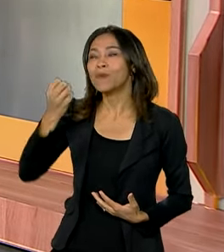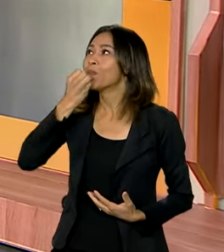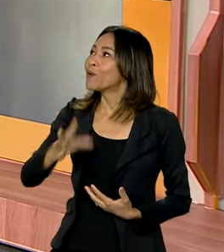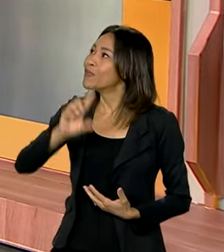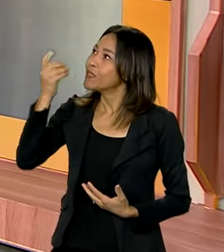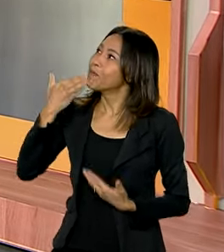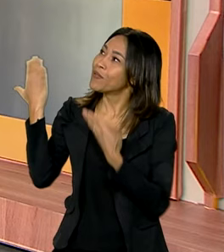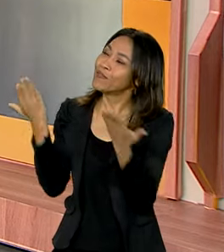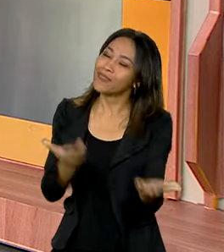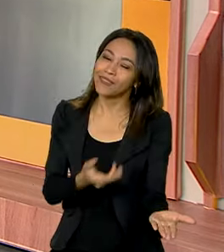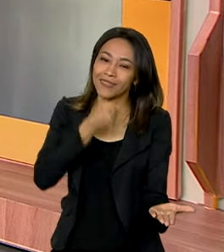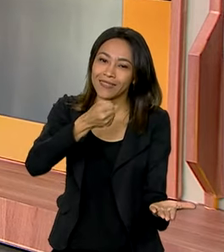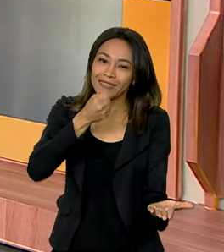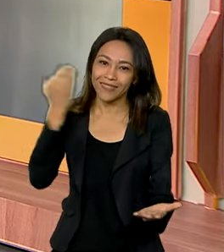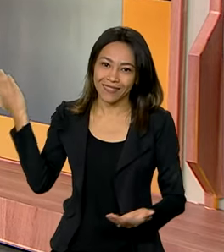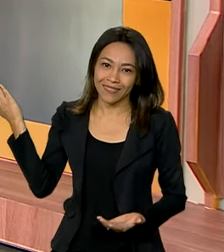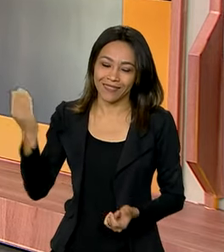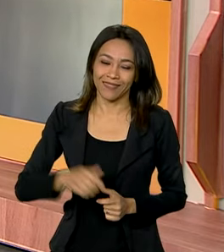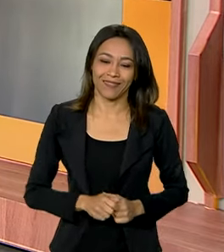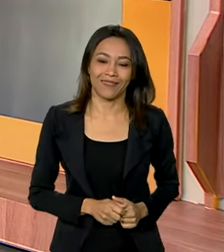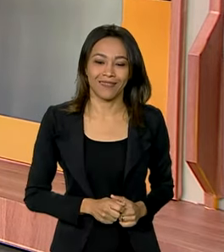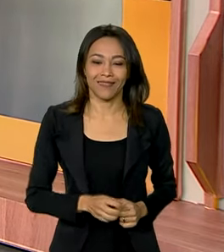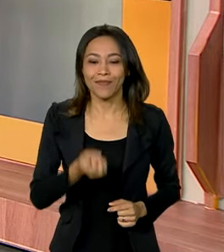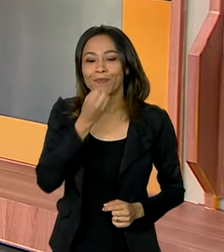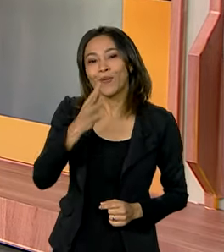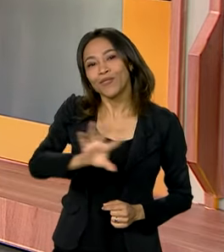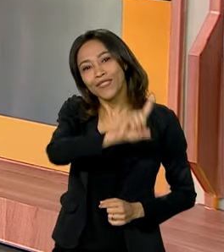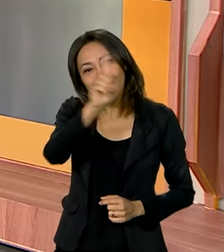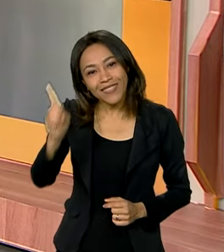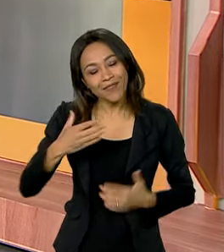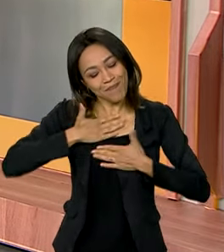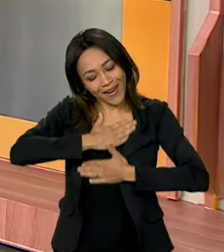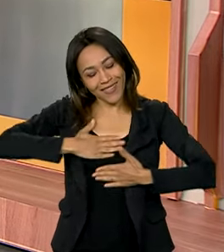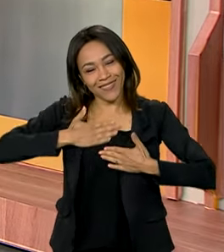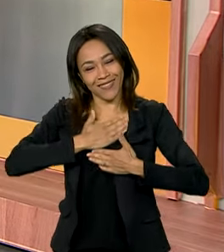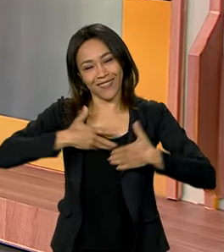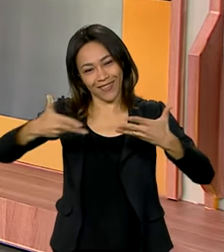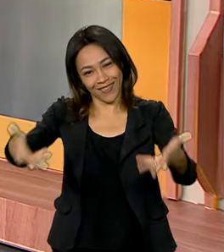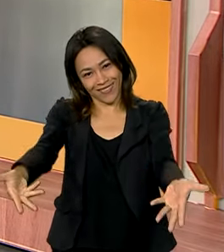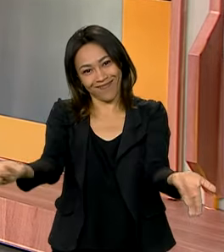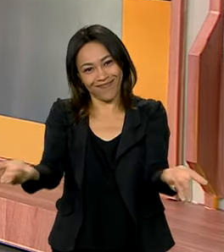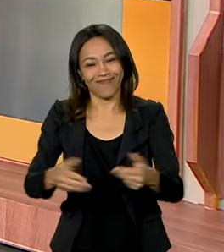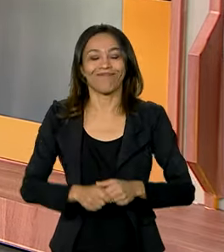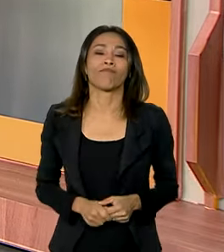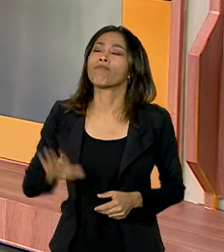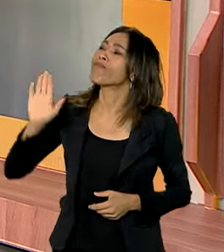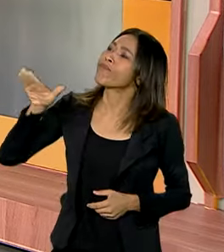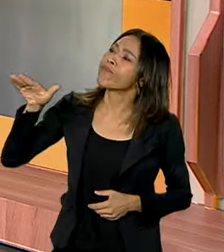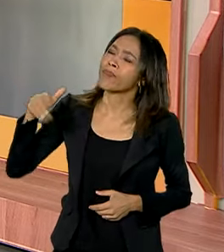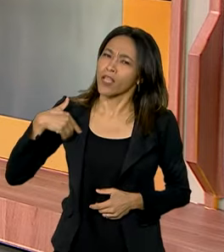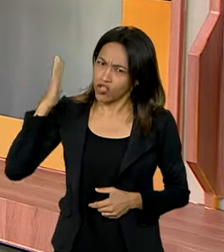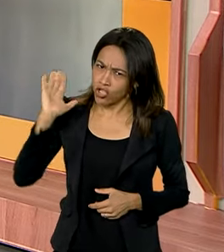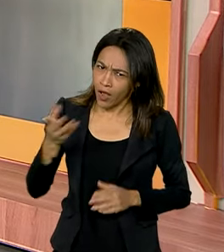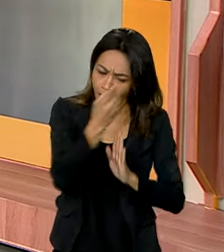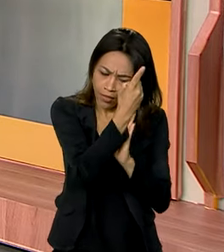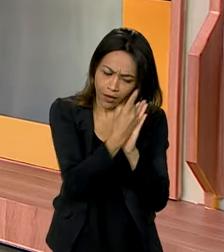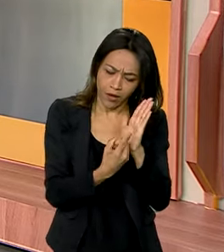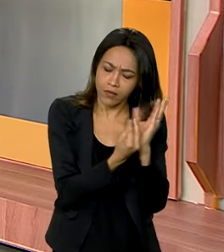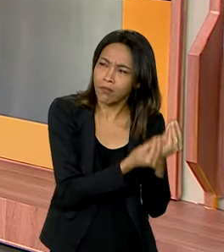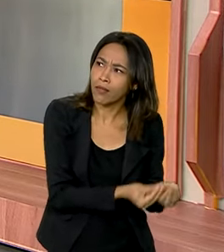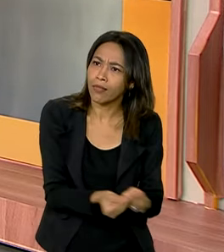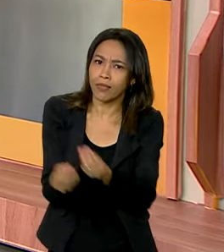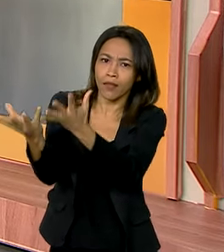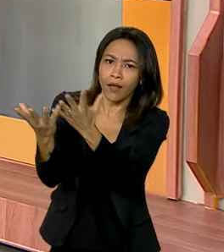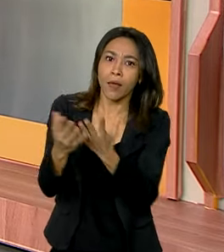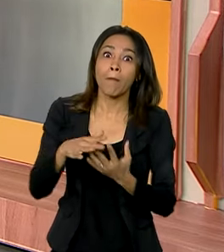bem-vindo ao Brasil em Dia. Bom dia, sempre um prazer estar aqui com vocês. José Carlos, foram entregues aí mais de